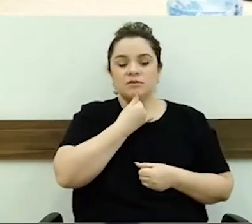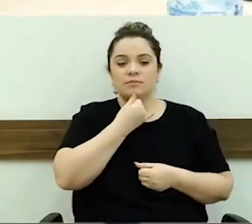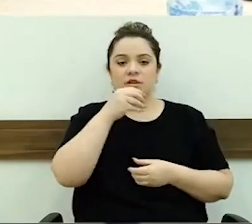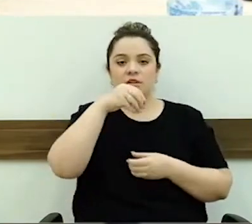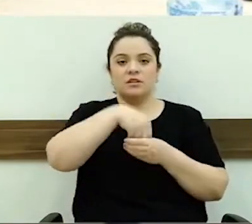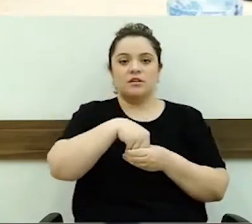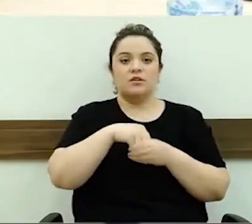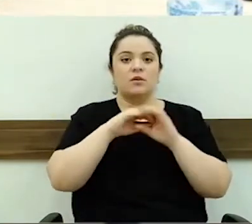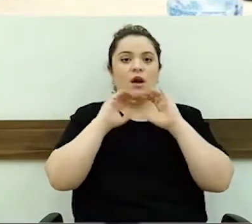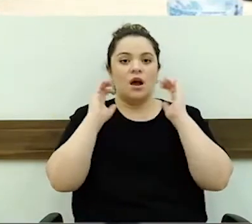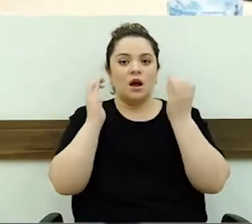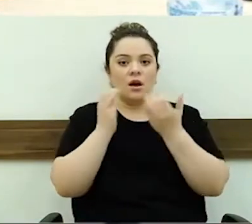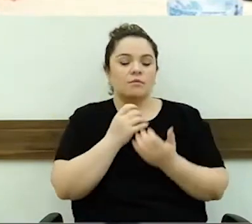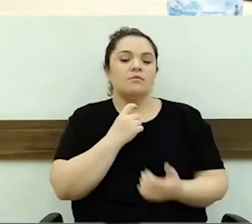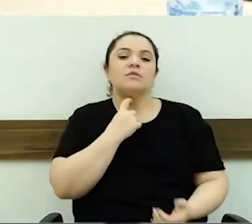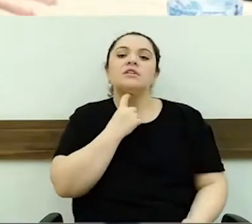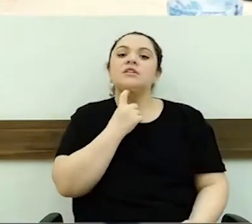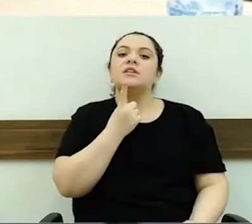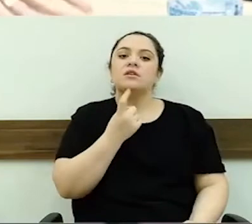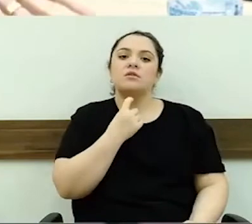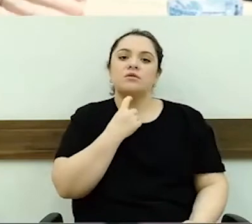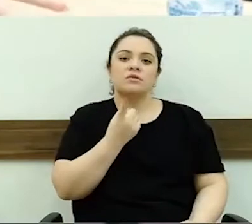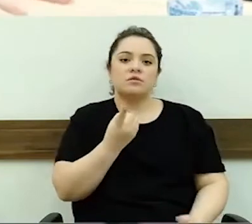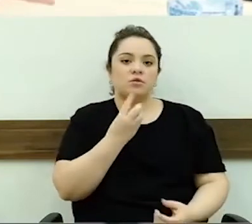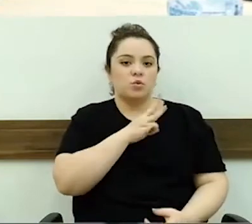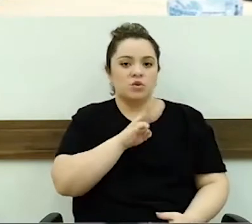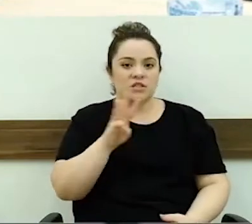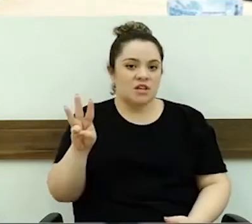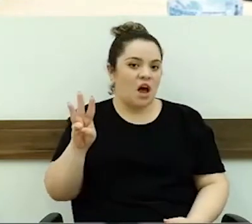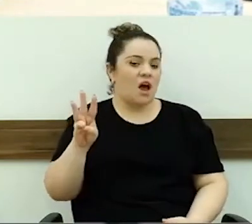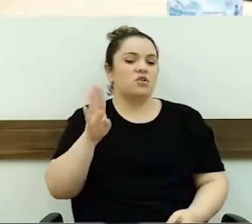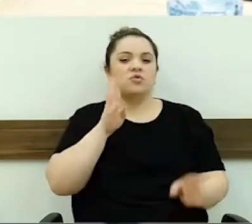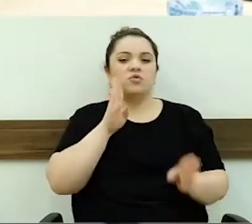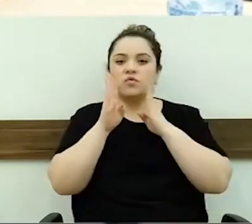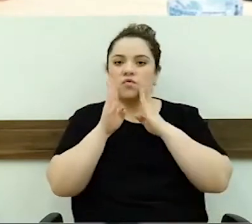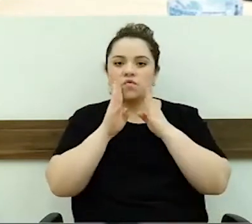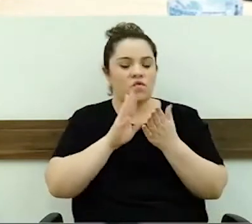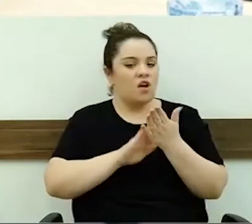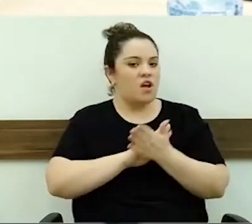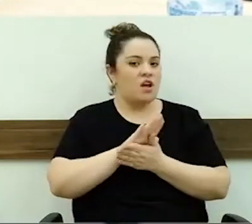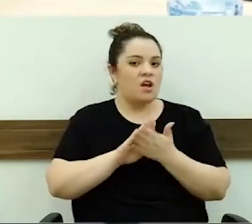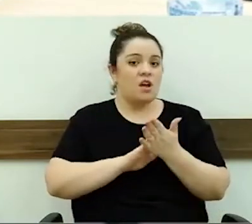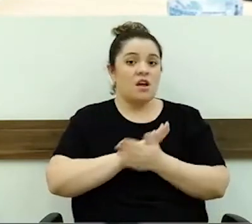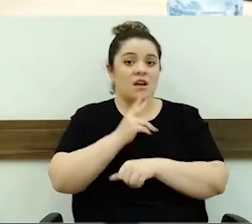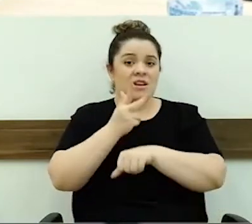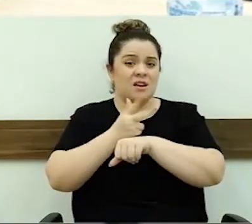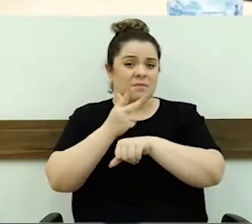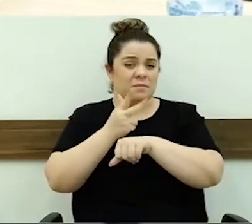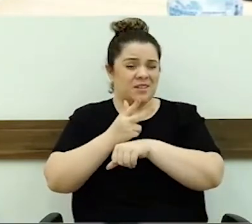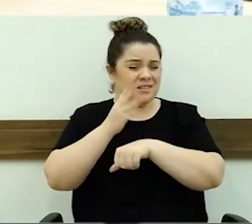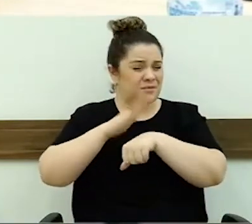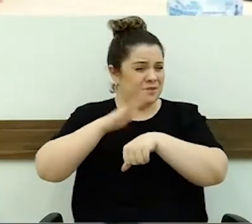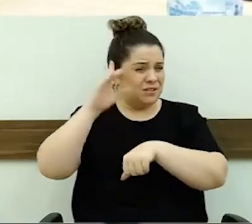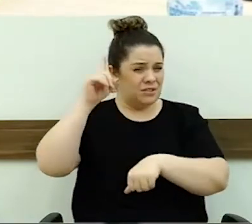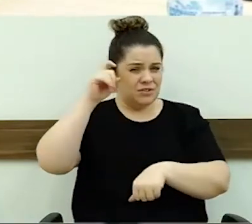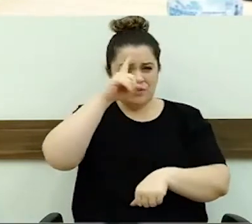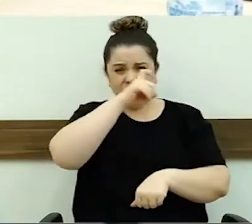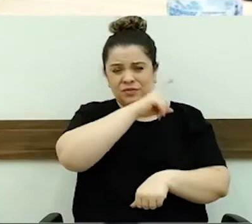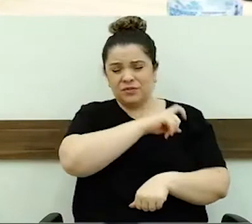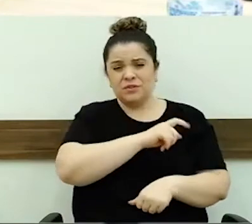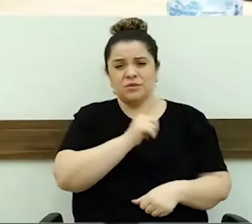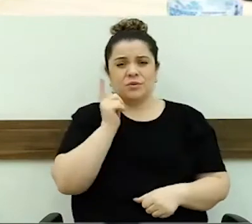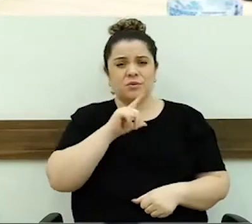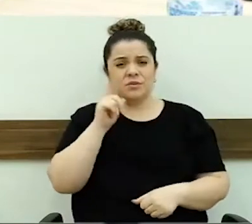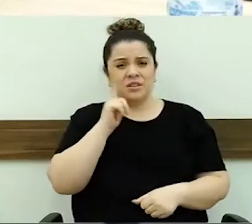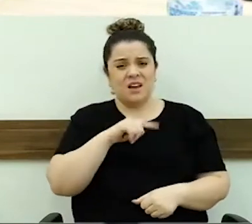dentro da Câmara, não será possível no site nem no Face. E a imprensa, cada vez está mais difícil de nós conseguirmos usar. Então, eu